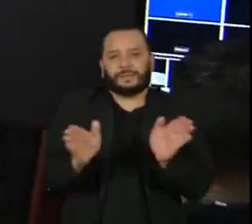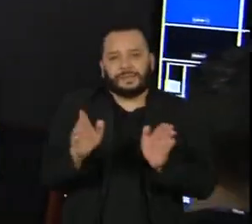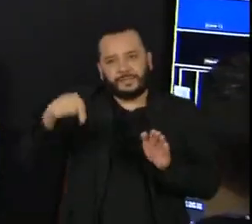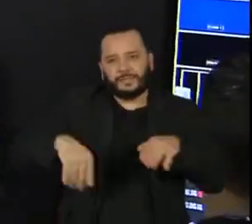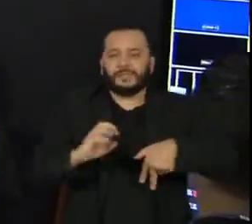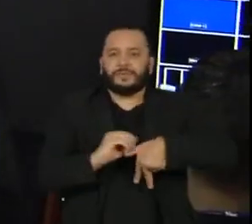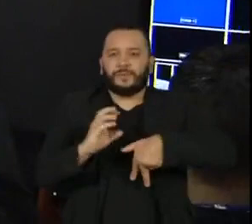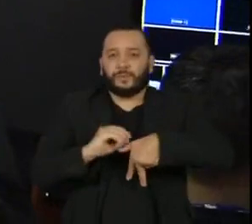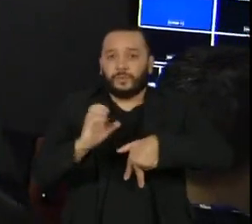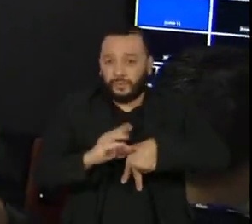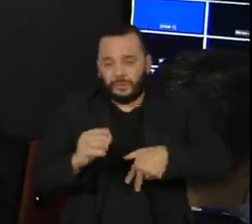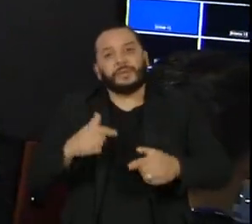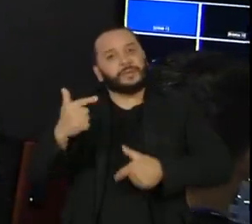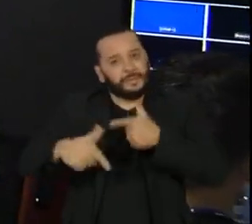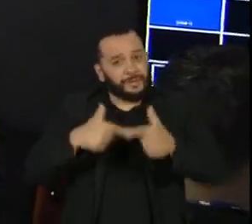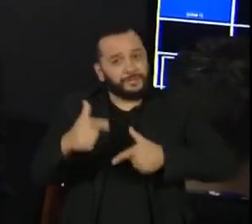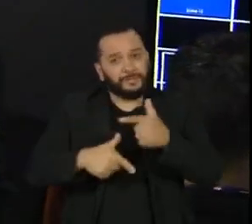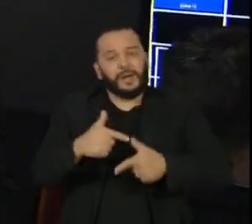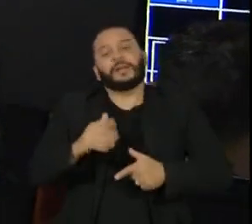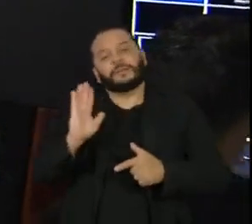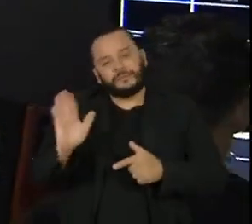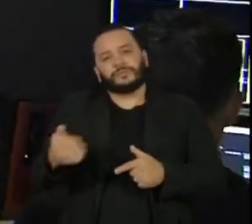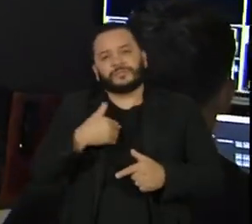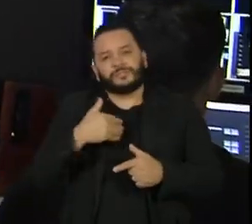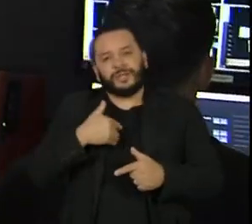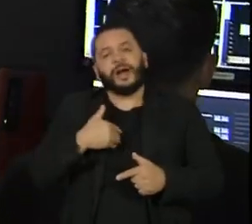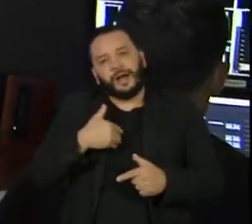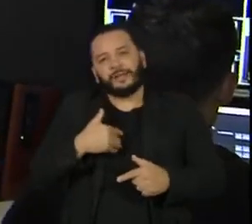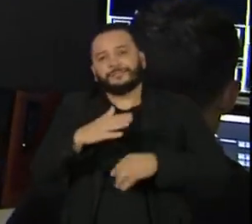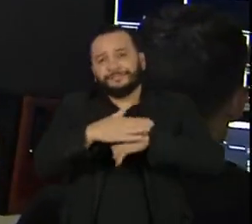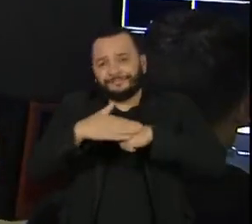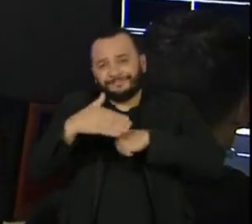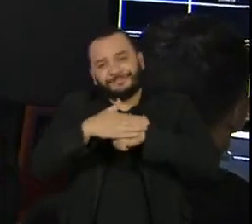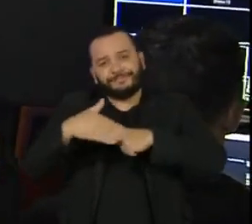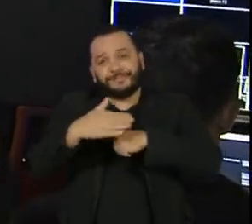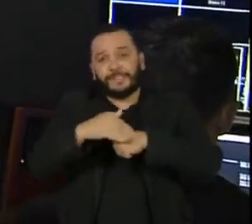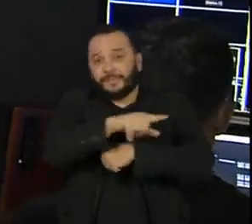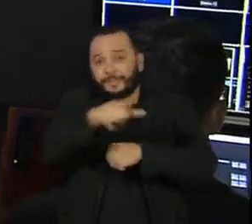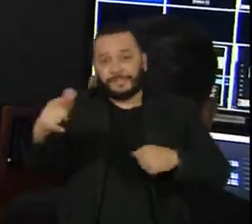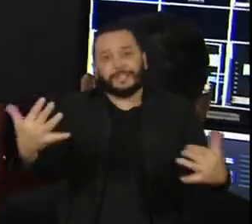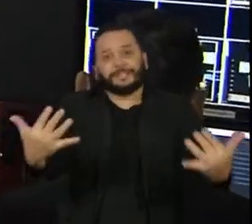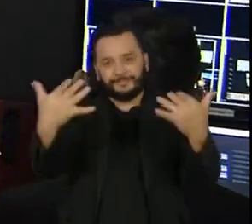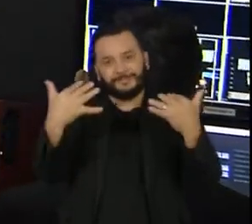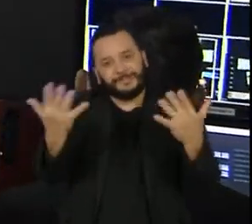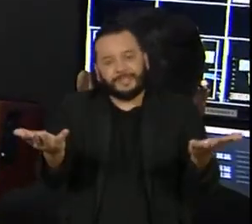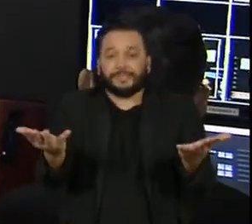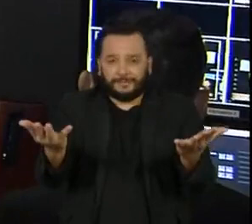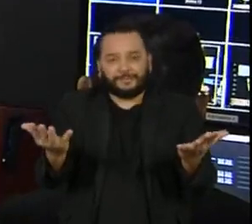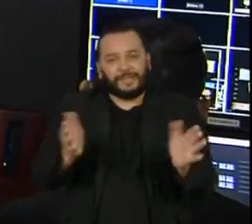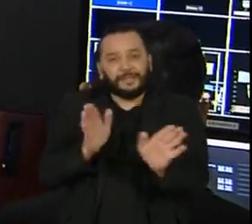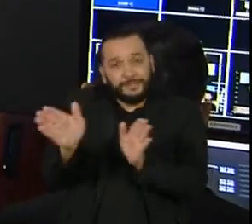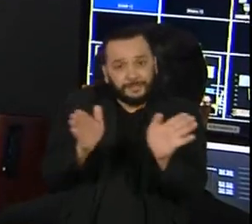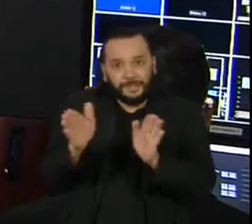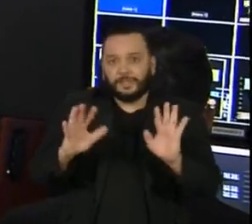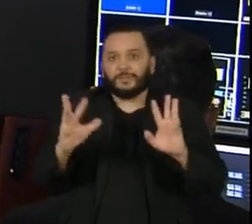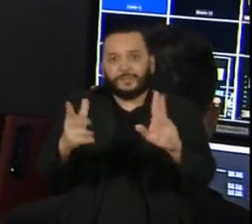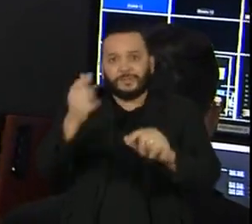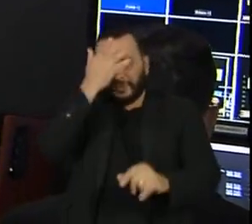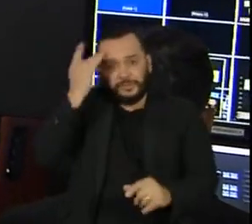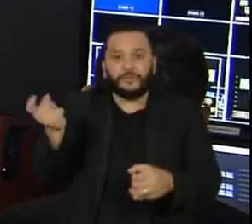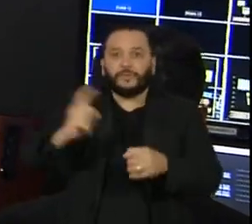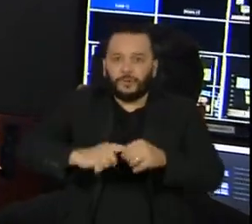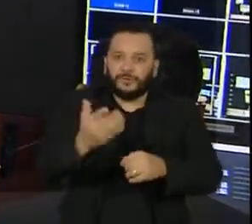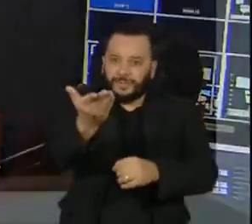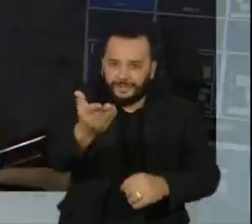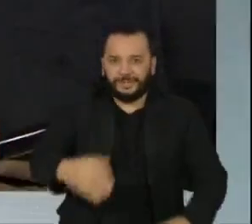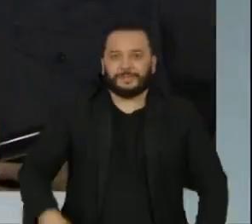aqui da TV Cultura. É um trabalho feito com muita dedicação pra fazer com que a nossa programação chegue a cada vez mais gente. É isso, volto